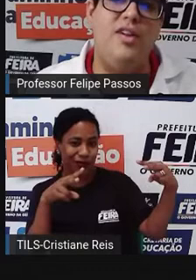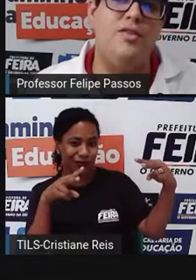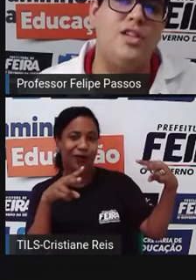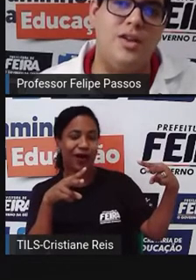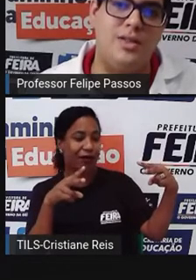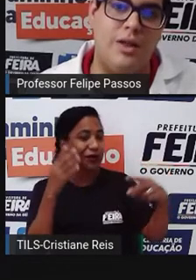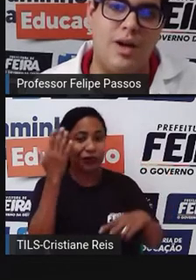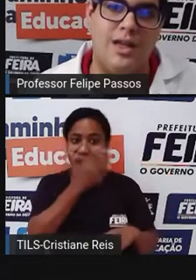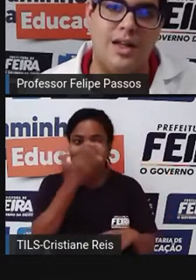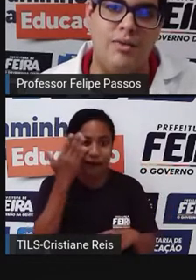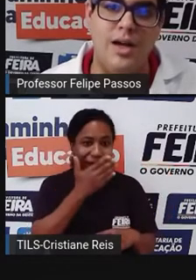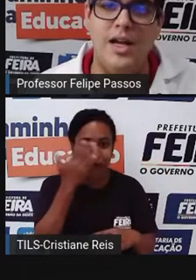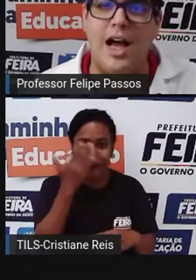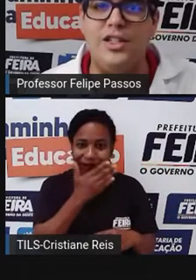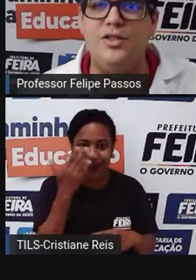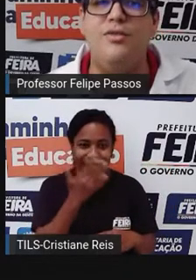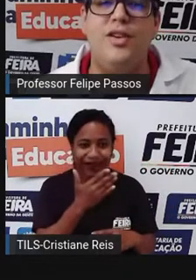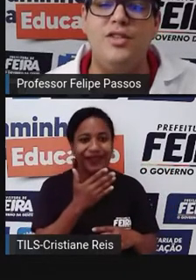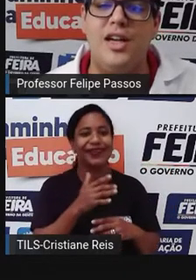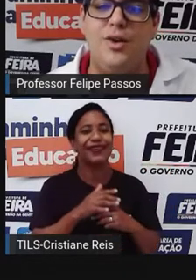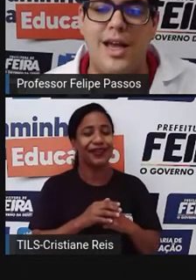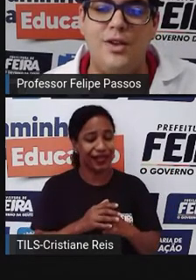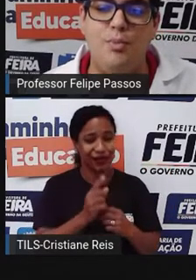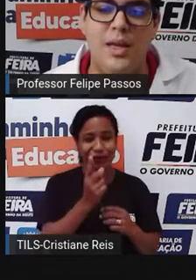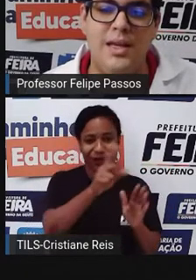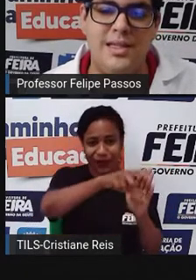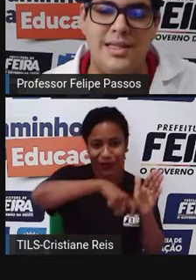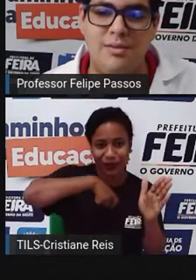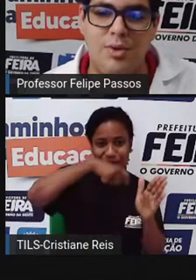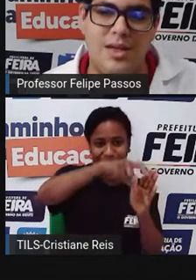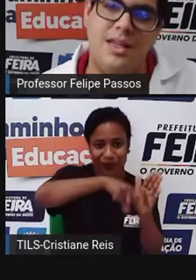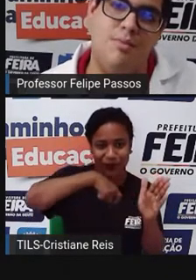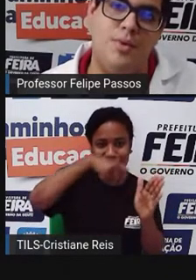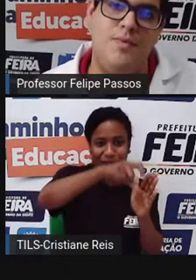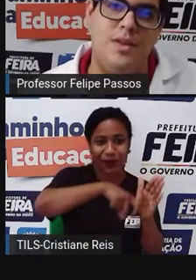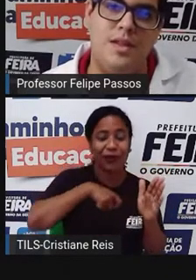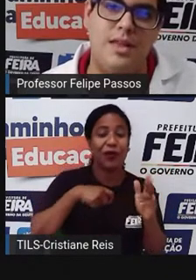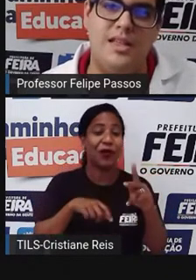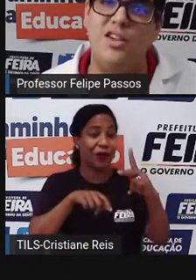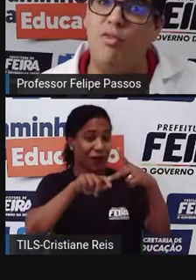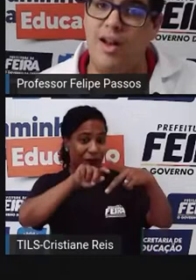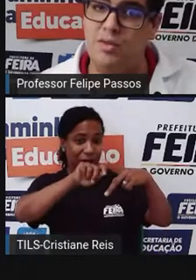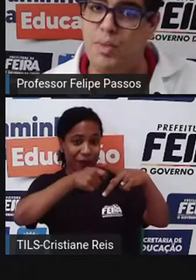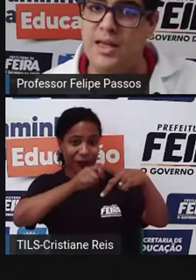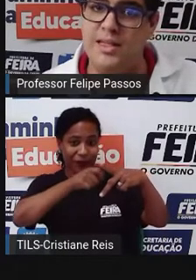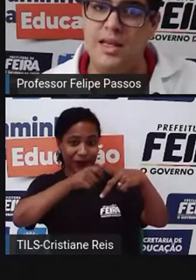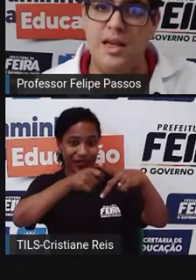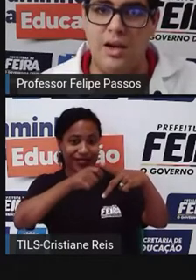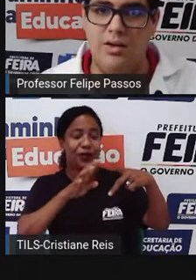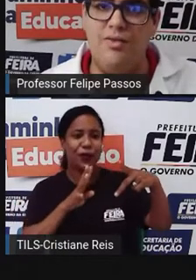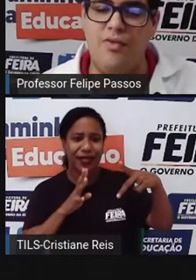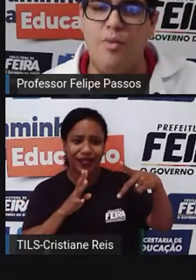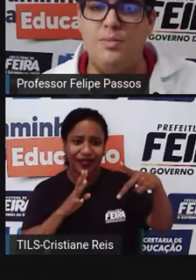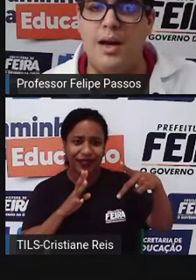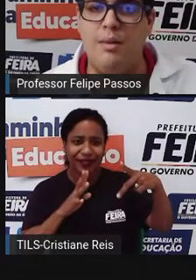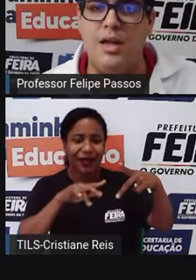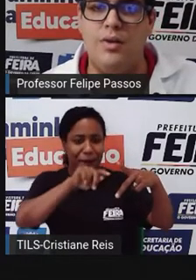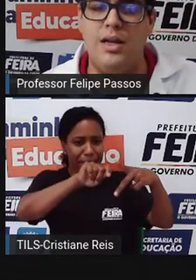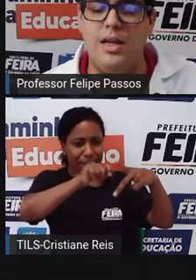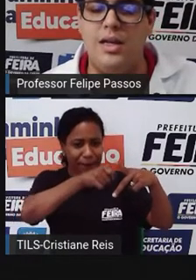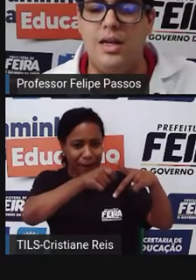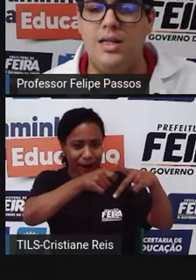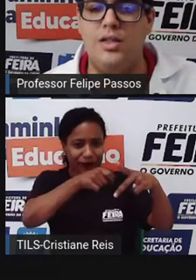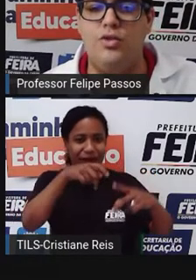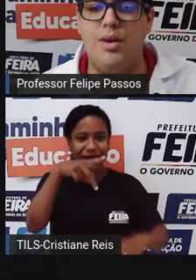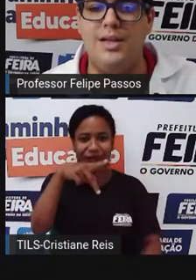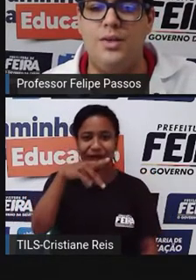gente não vê o dinheiro que sai do cartão. A gente não vê o dinheiro que sai de um Pix, por exemplo. Você já ouviu falar de Pix? É uma nova forma de pagamento